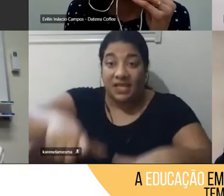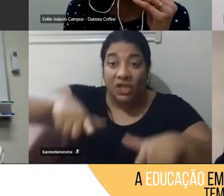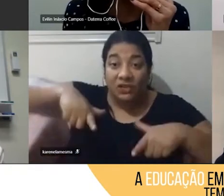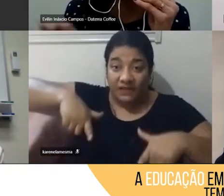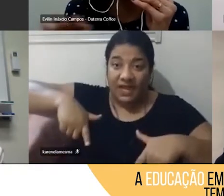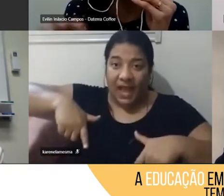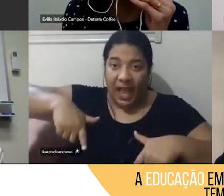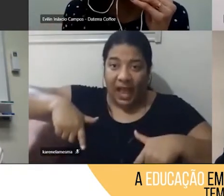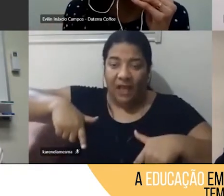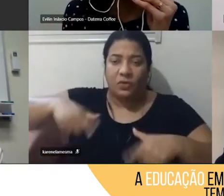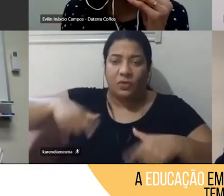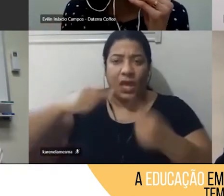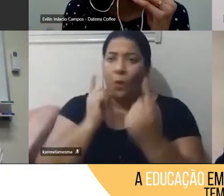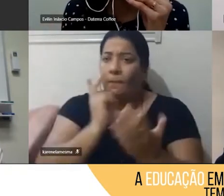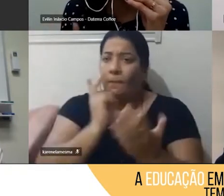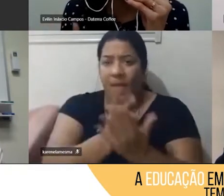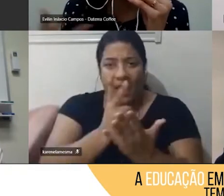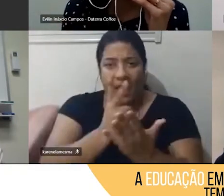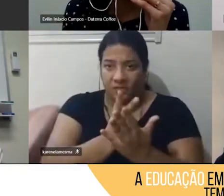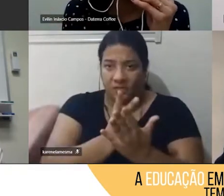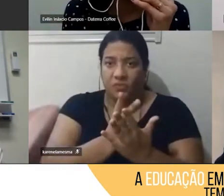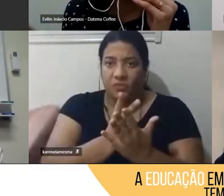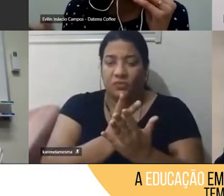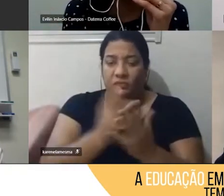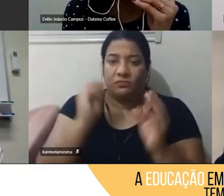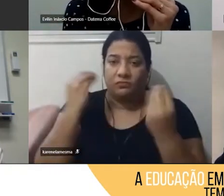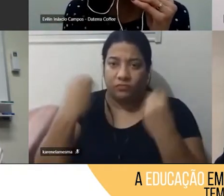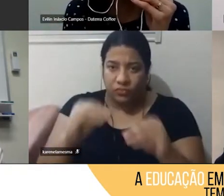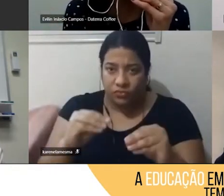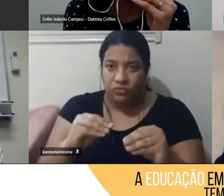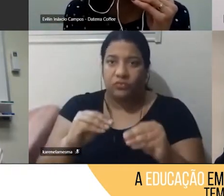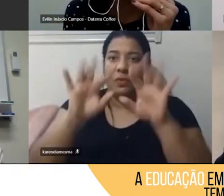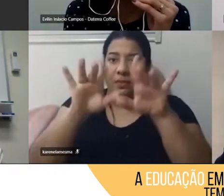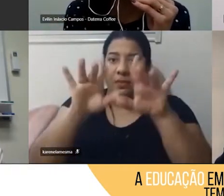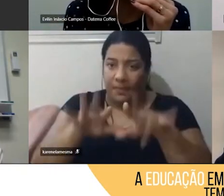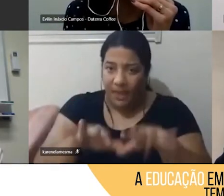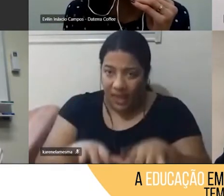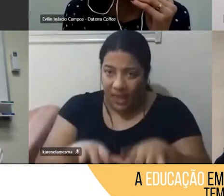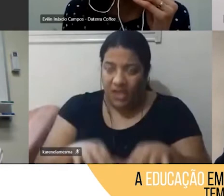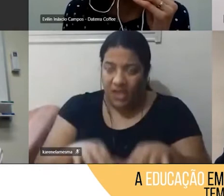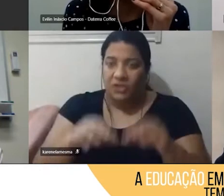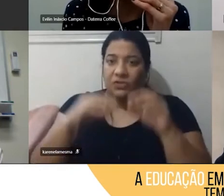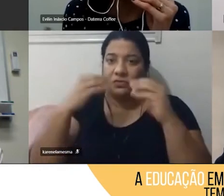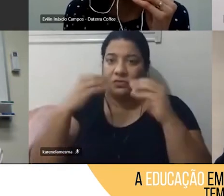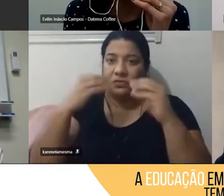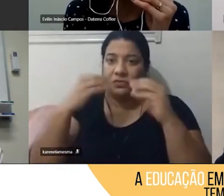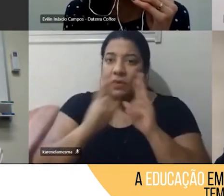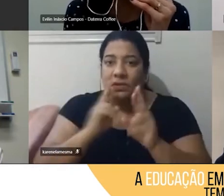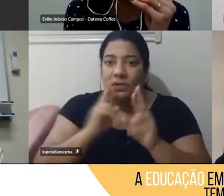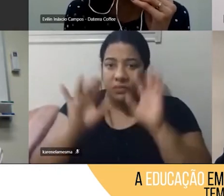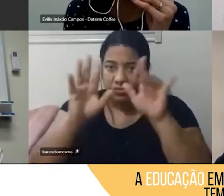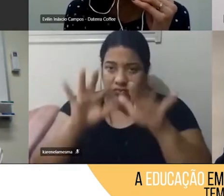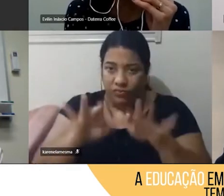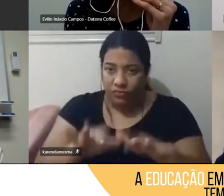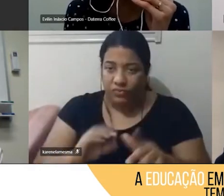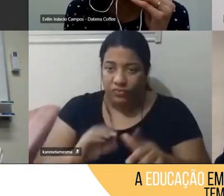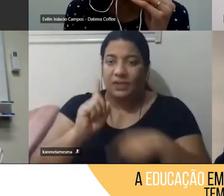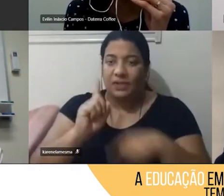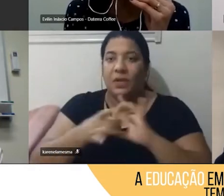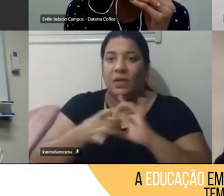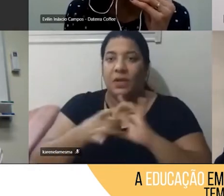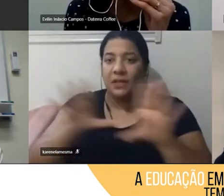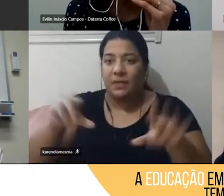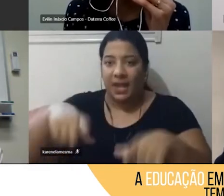então, você sempre assina para a gente de forma online, preenchendo o formulário desse link para que depois a gente possa disponibilizar o